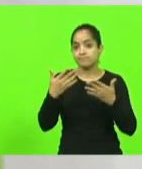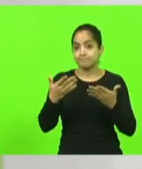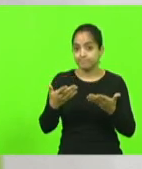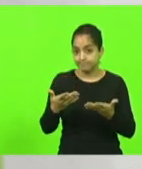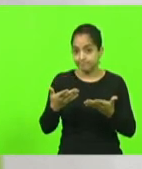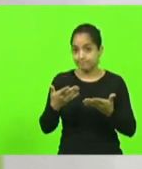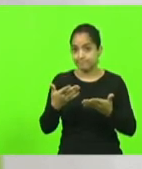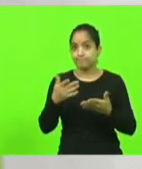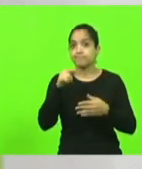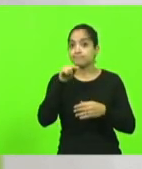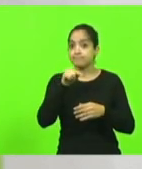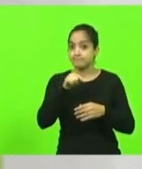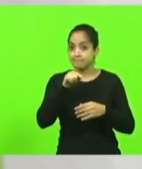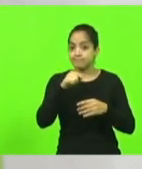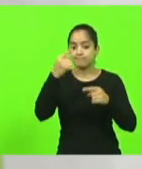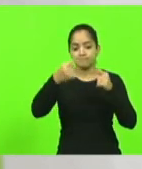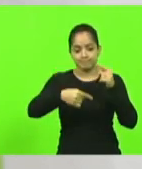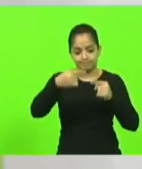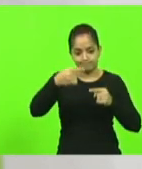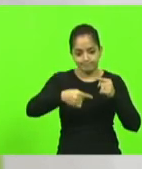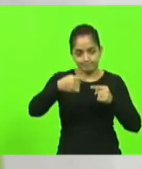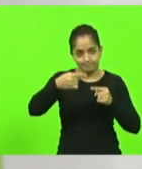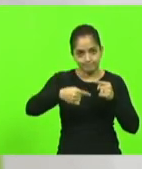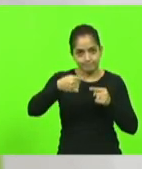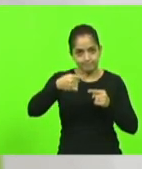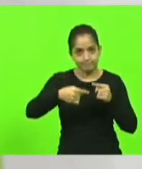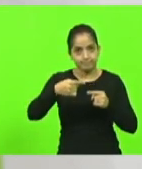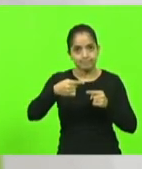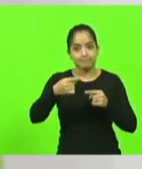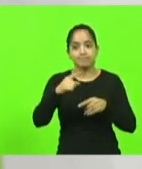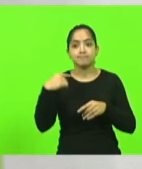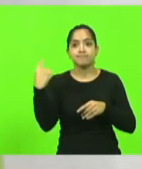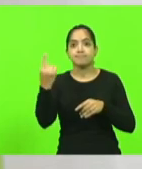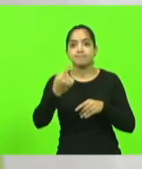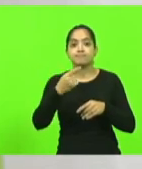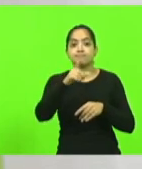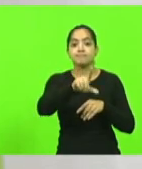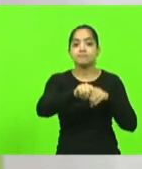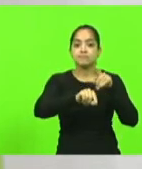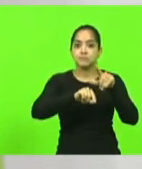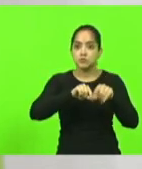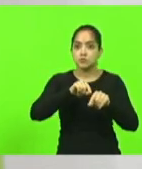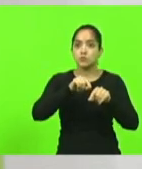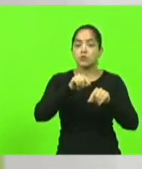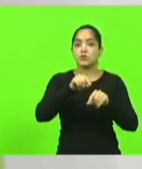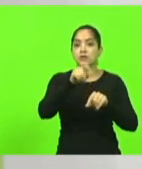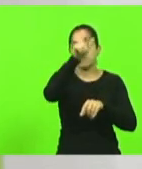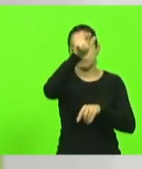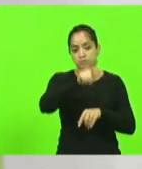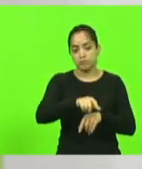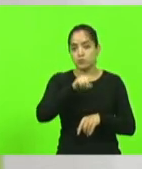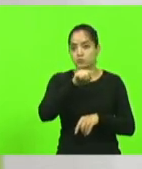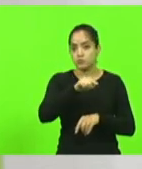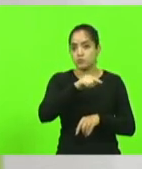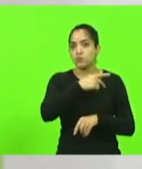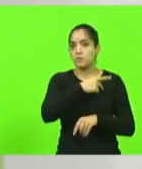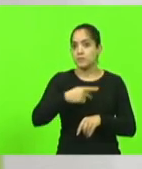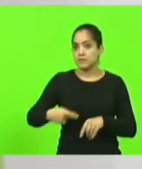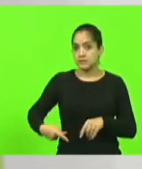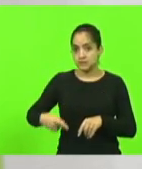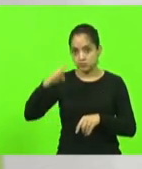através da política que nós elegemos o nosso presidente Jair Messias Bolsonaro